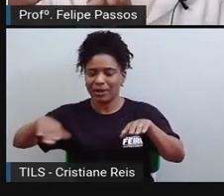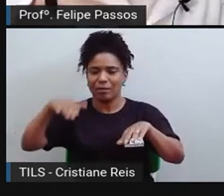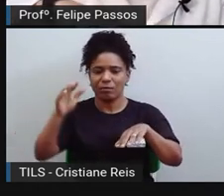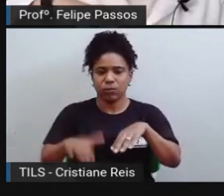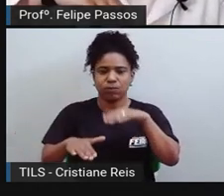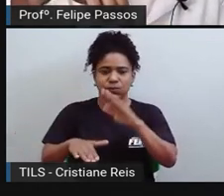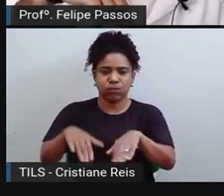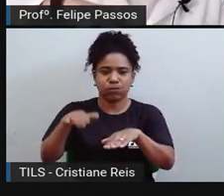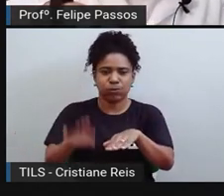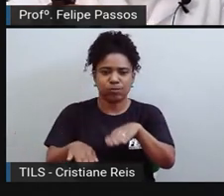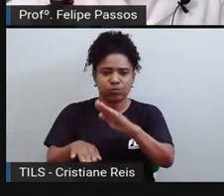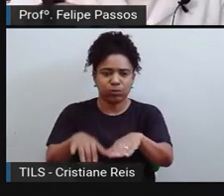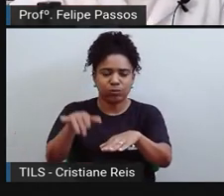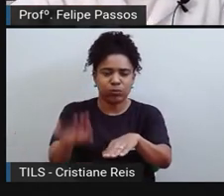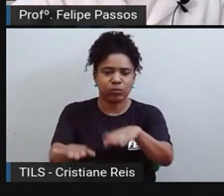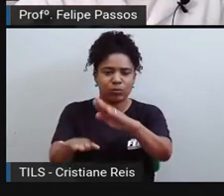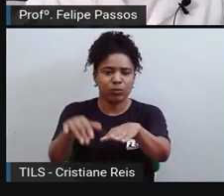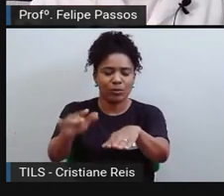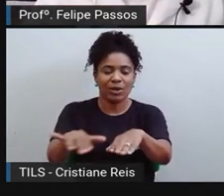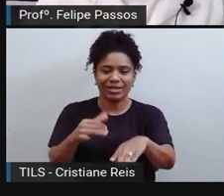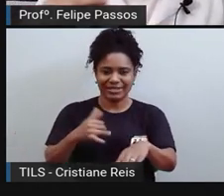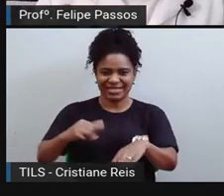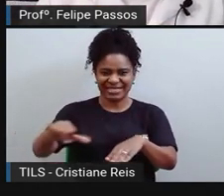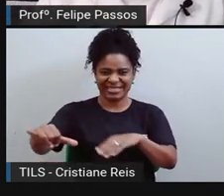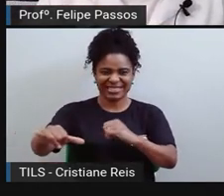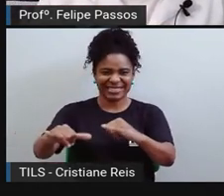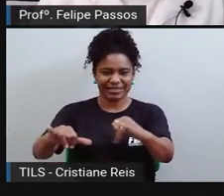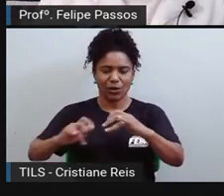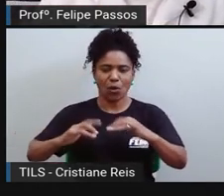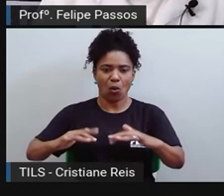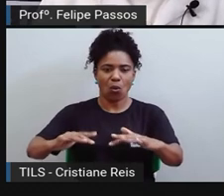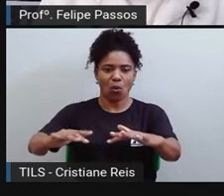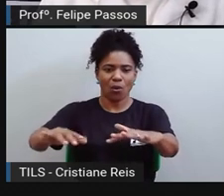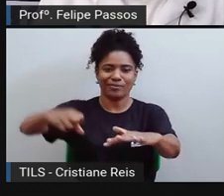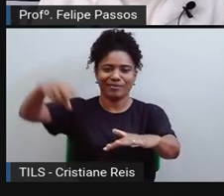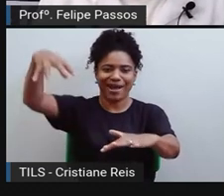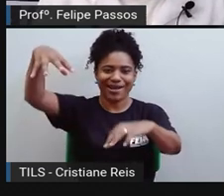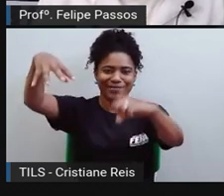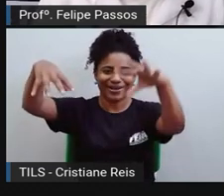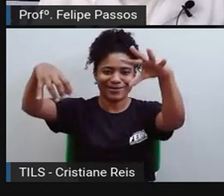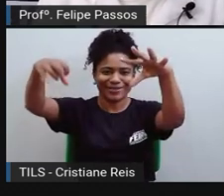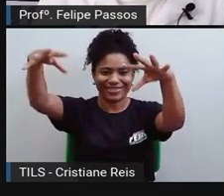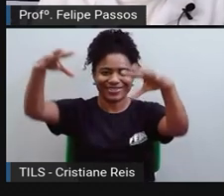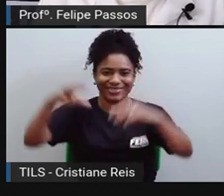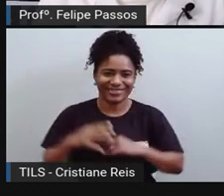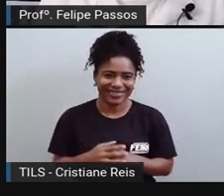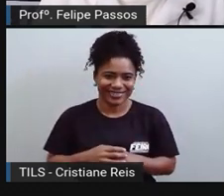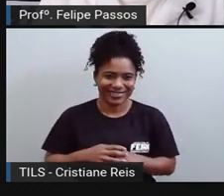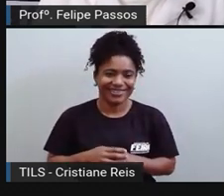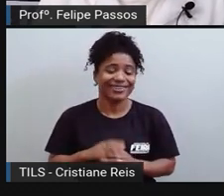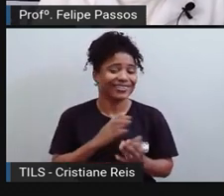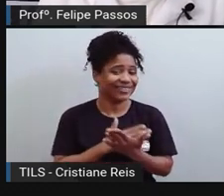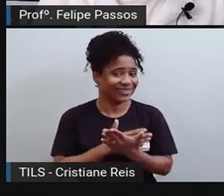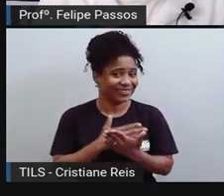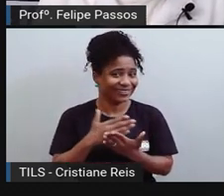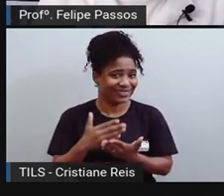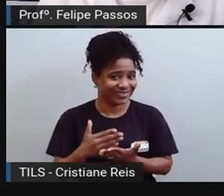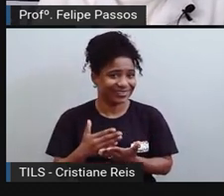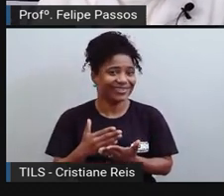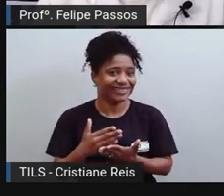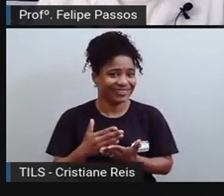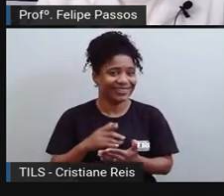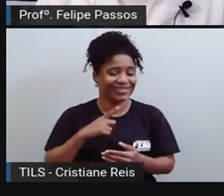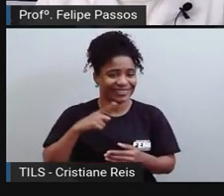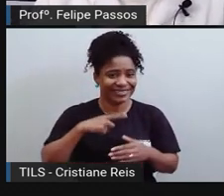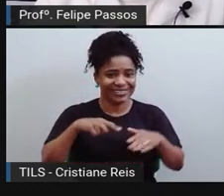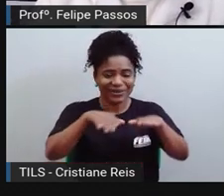movimento desse pisar das pessoas gera energia elétrica. Isso começou, por incrível que pareça, com pisos em boates,